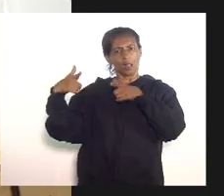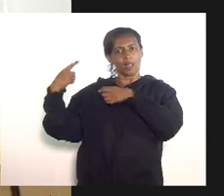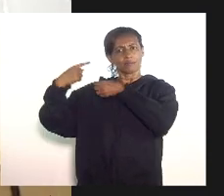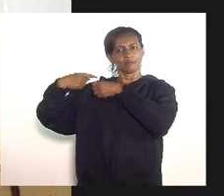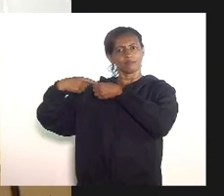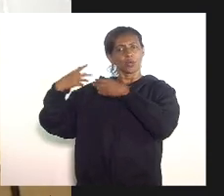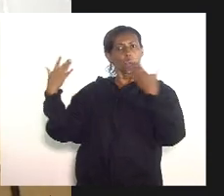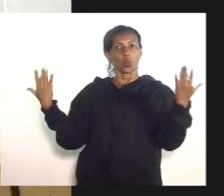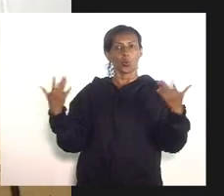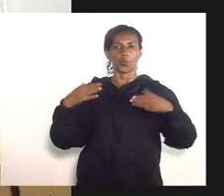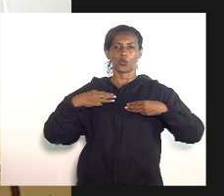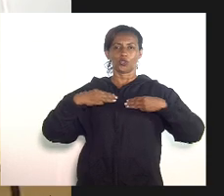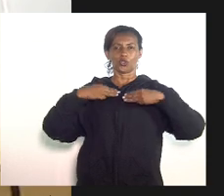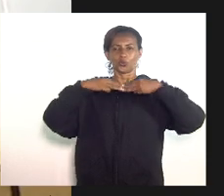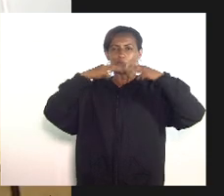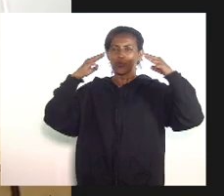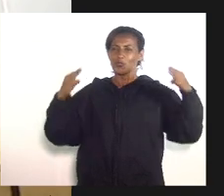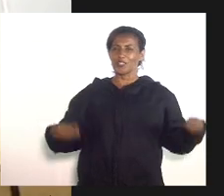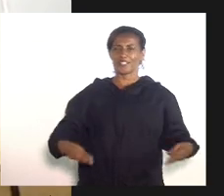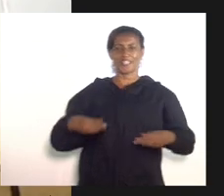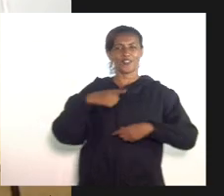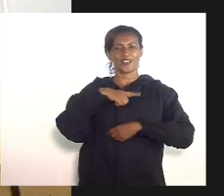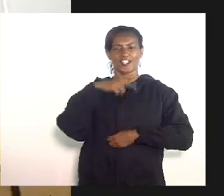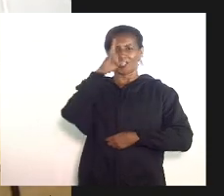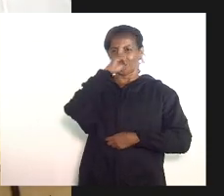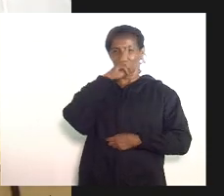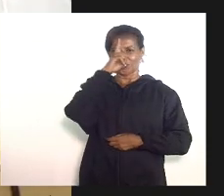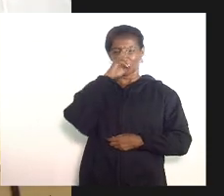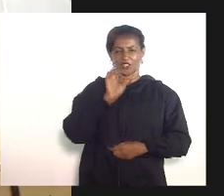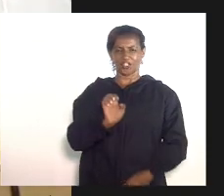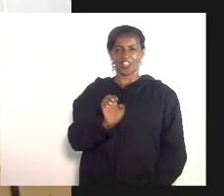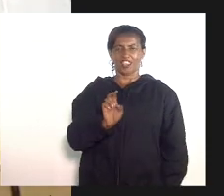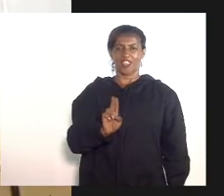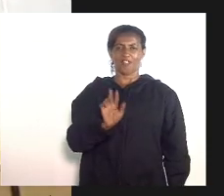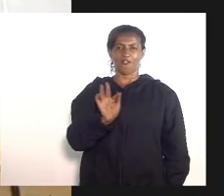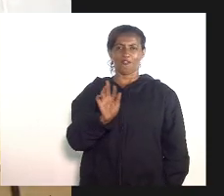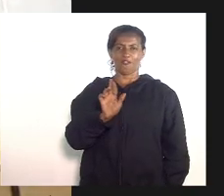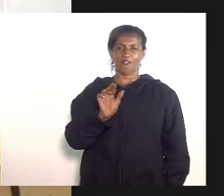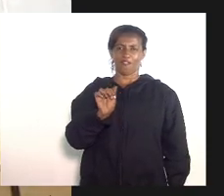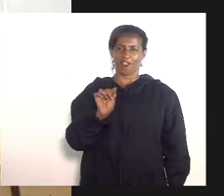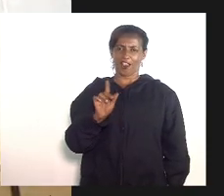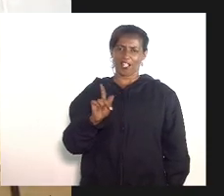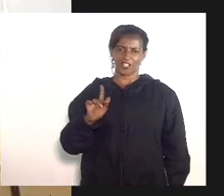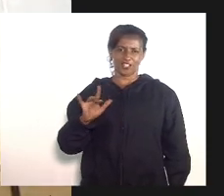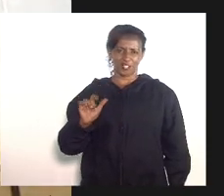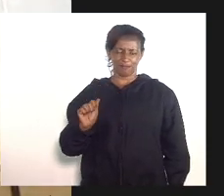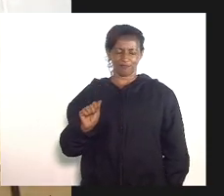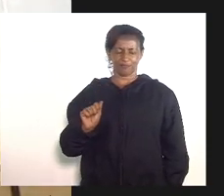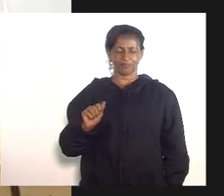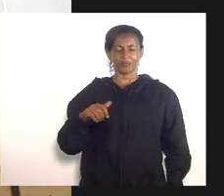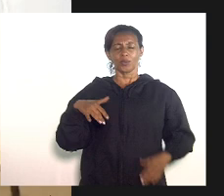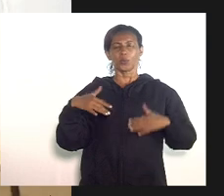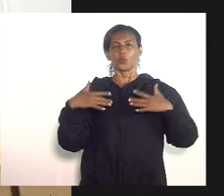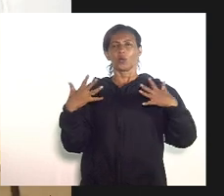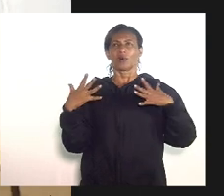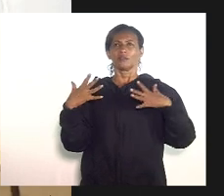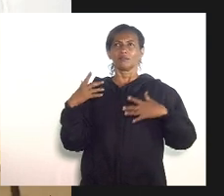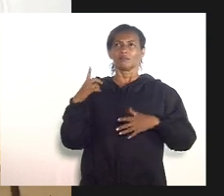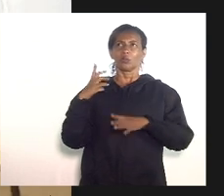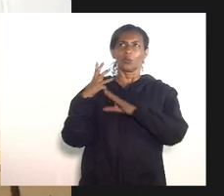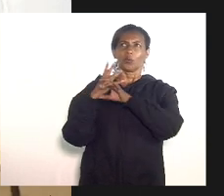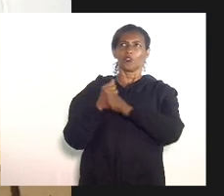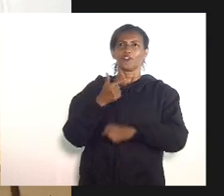grande museu que tem toda a história da nossa querida Eufrásia ao completar 23 anos de idade